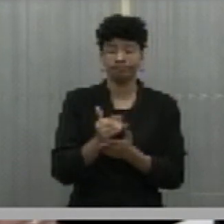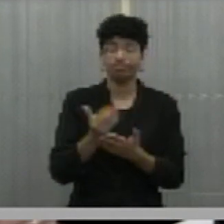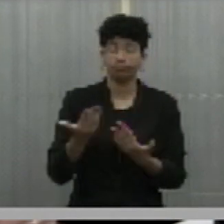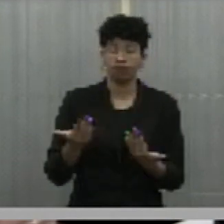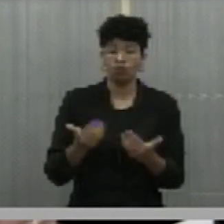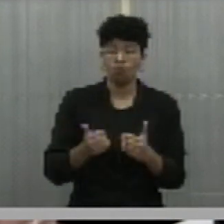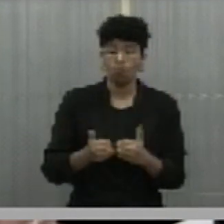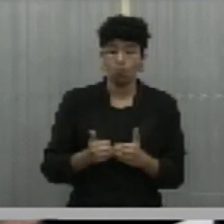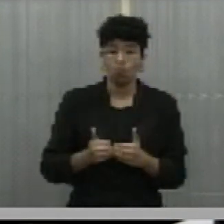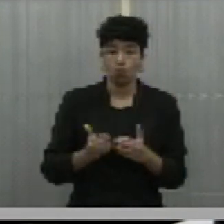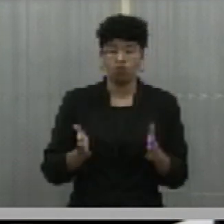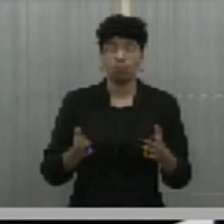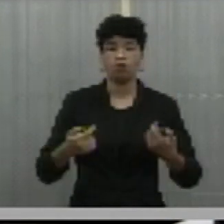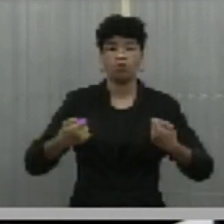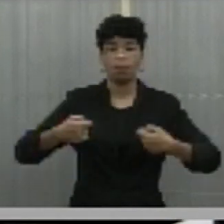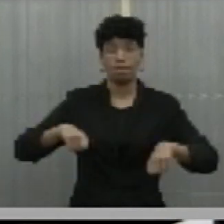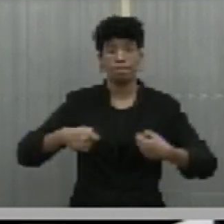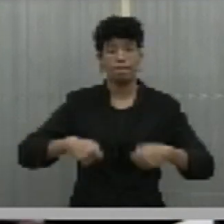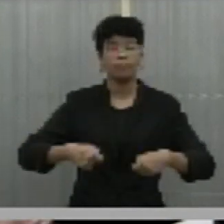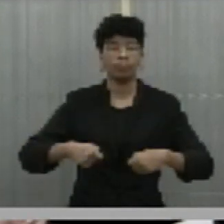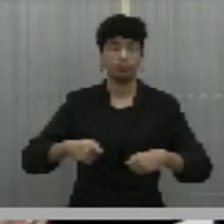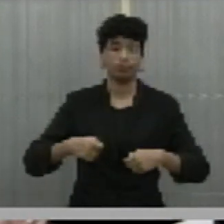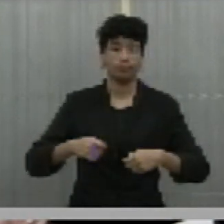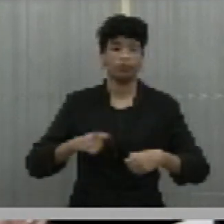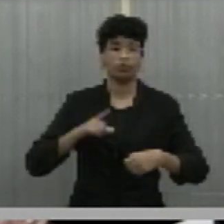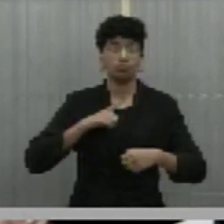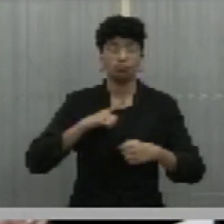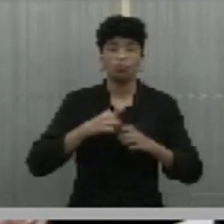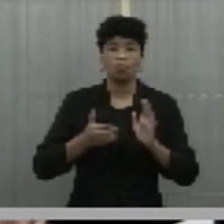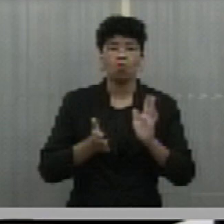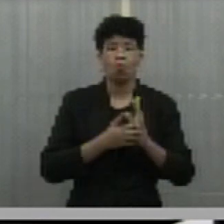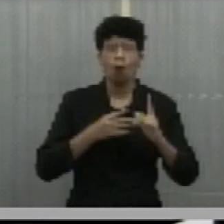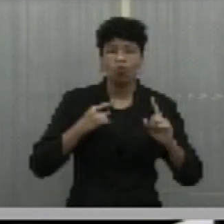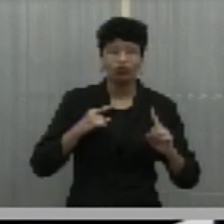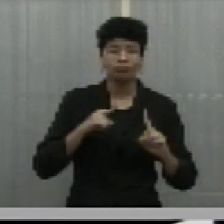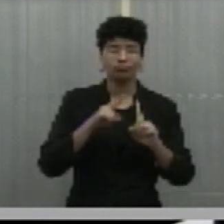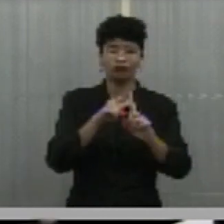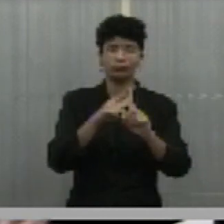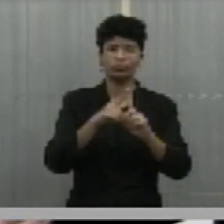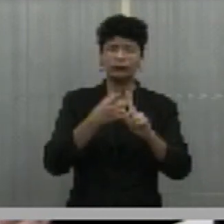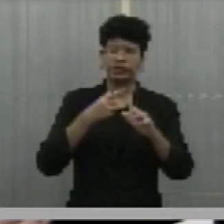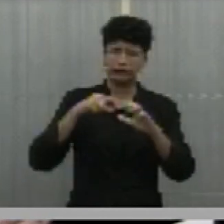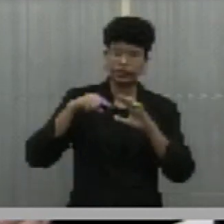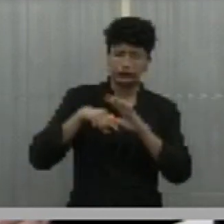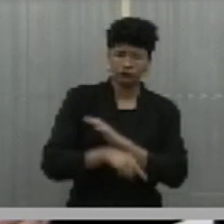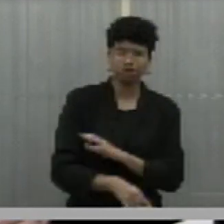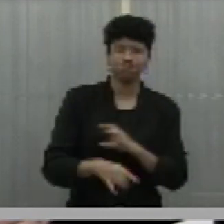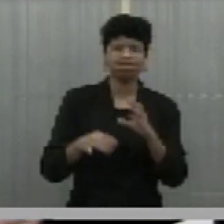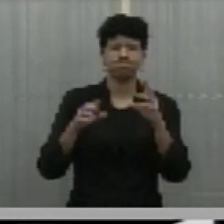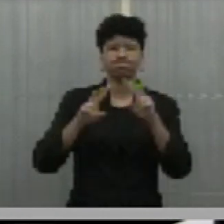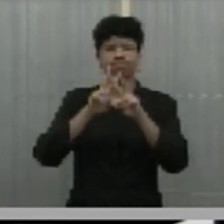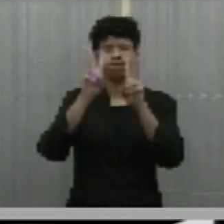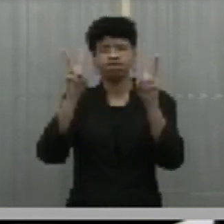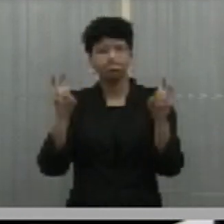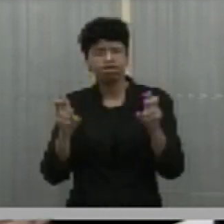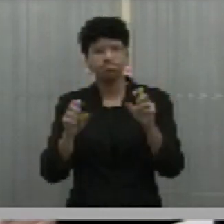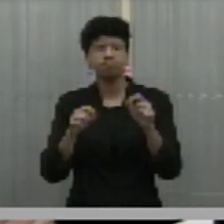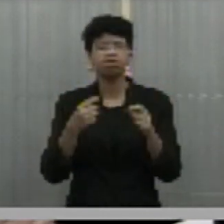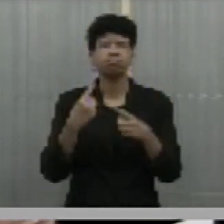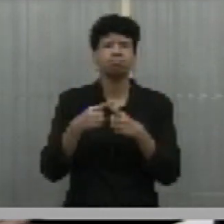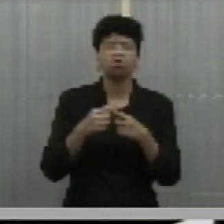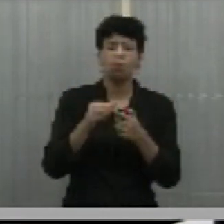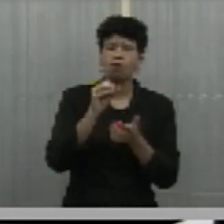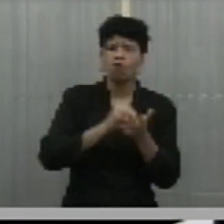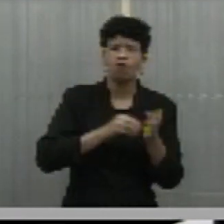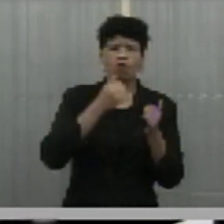inaugural deve alcançar o seu propósito de aprofundar a temática sobre o fornecimento de energia